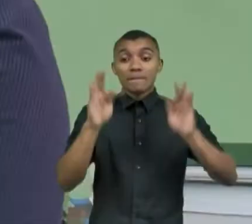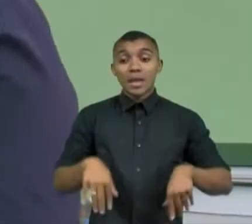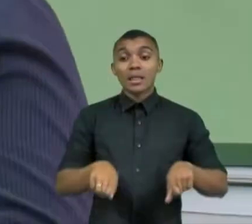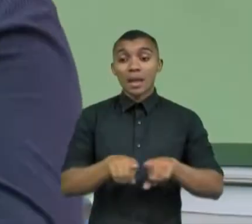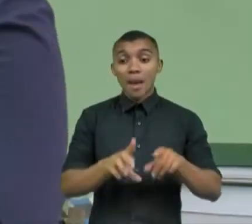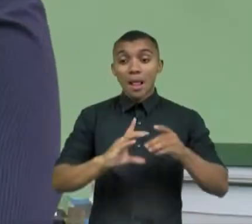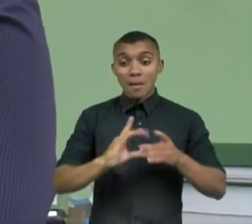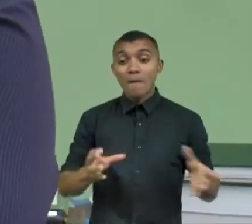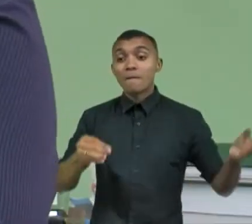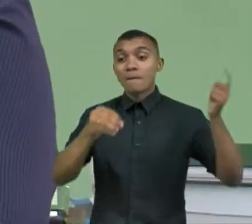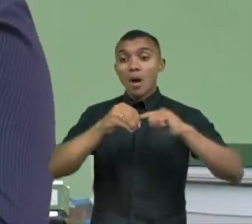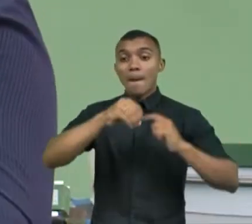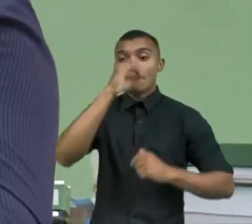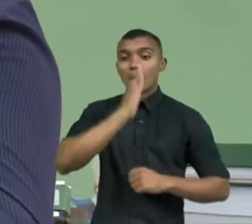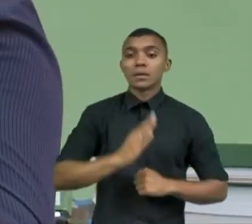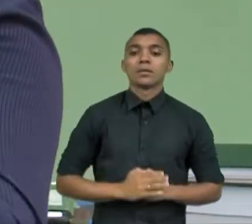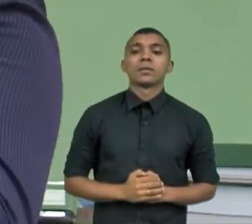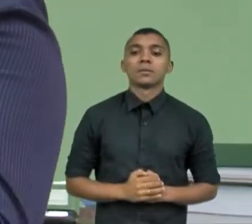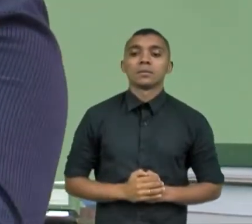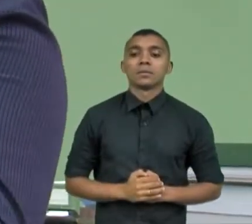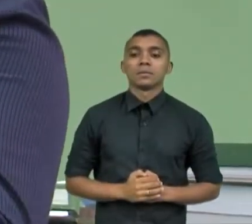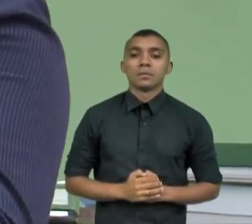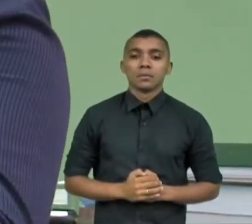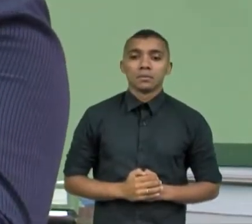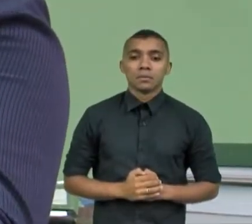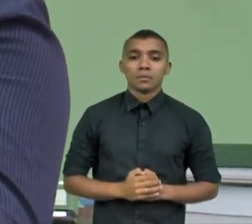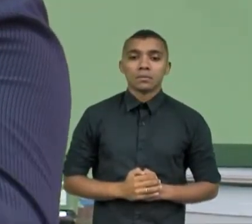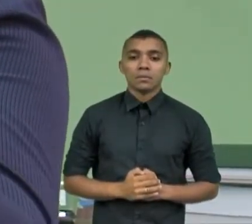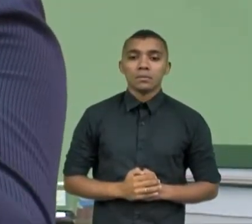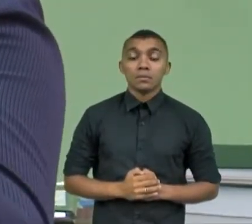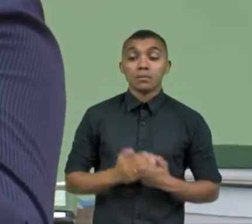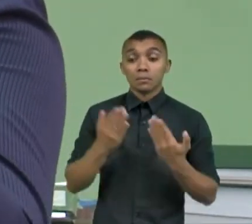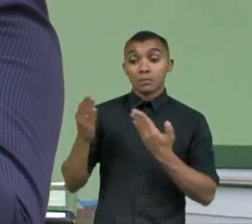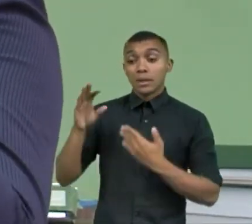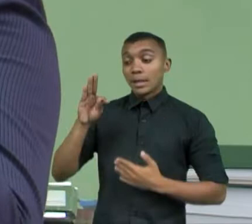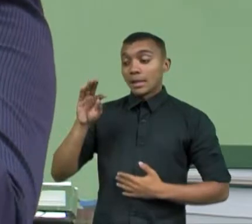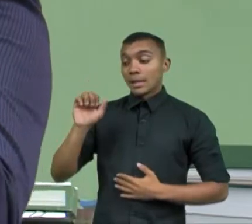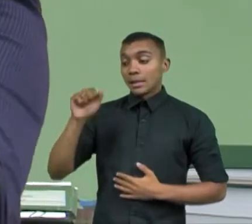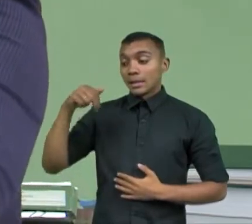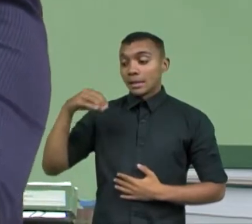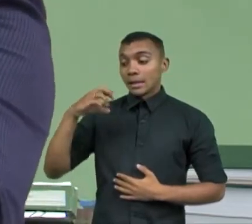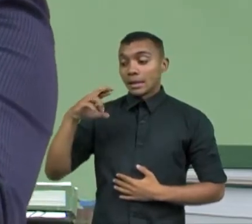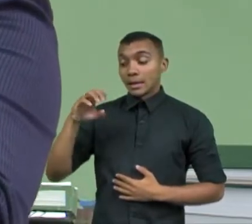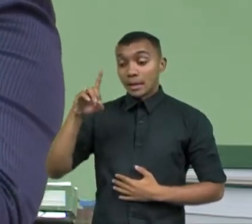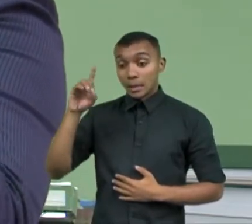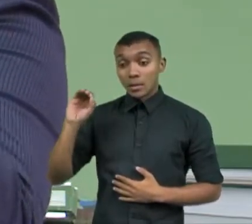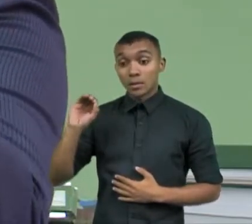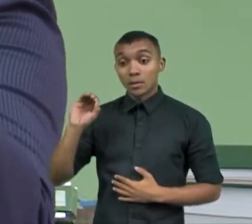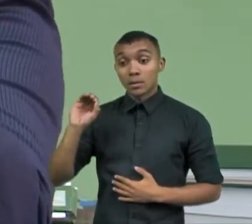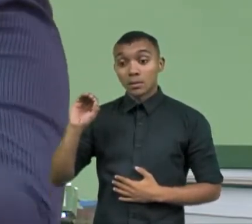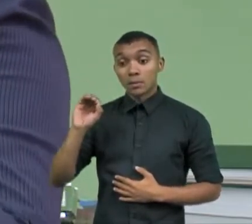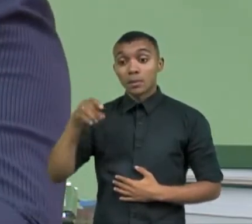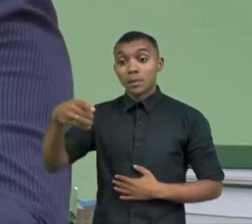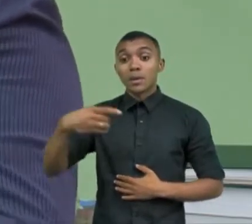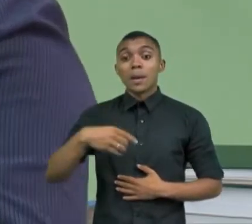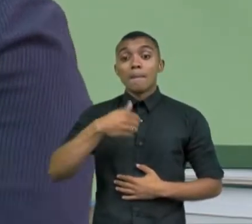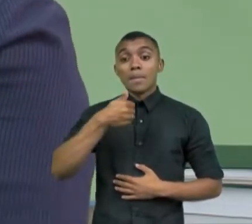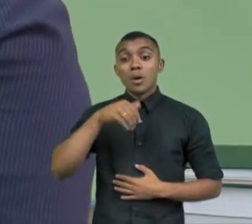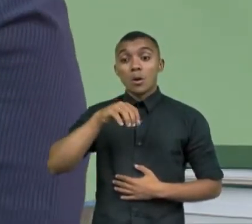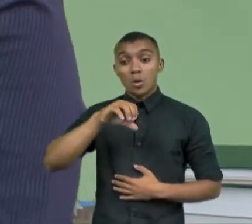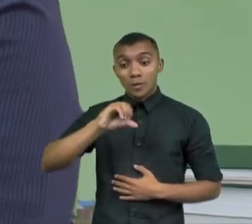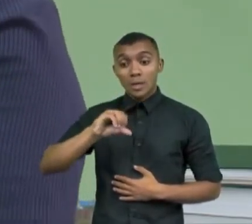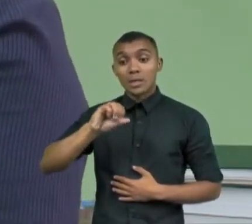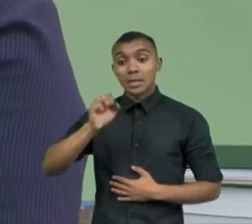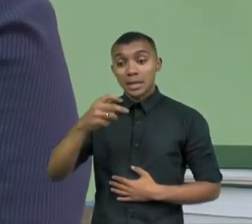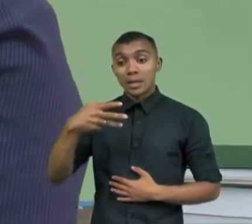Eu tenho como marco desse processo a eleição de Tancredo Neves. Mas, oficialmente, você tem em 1988. Eu acho que ele é o grande marco.